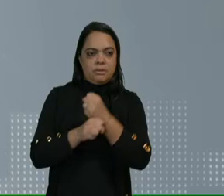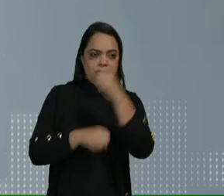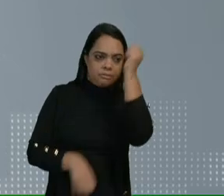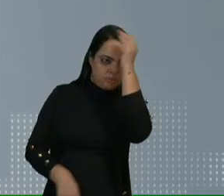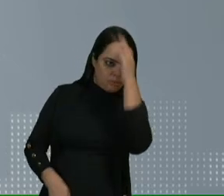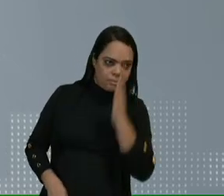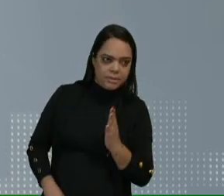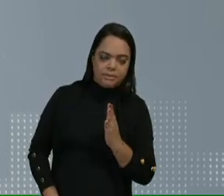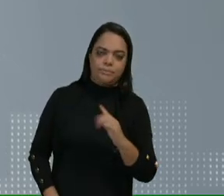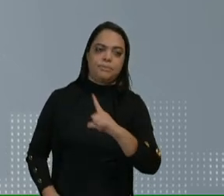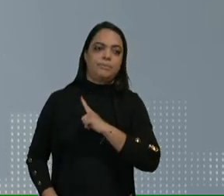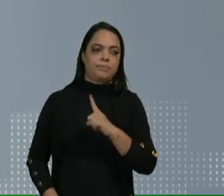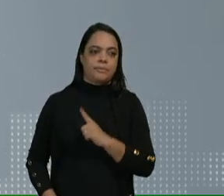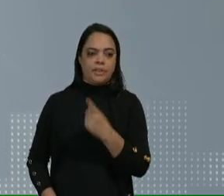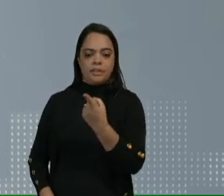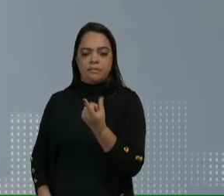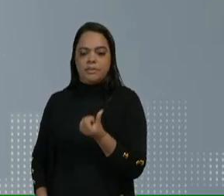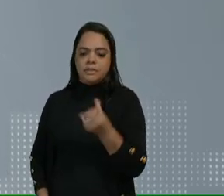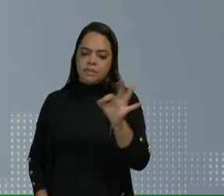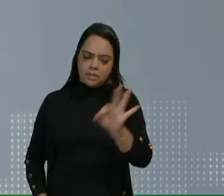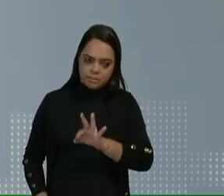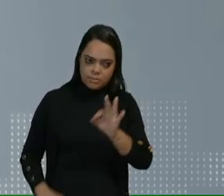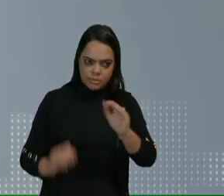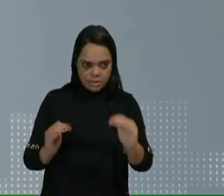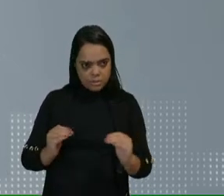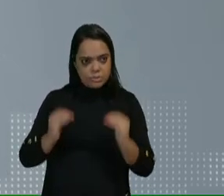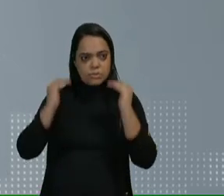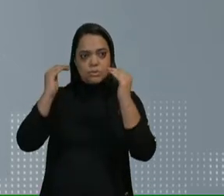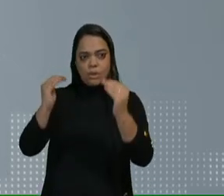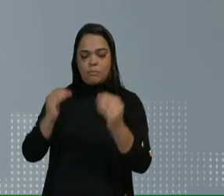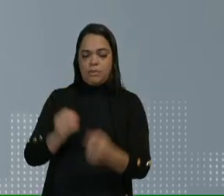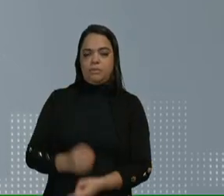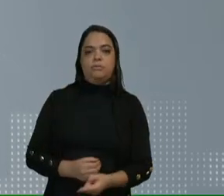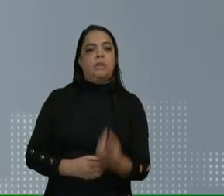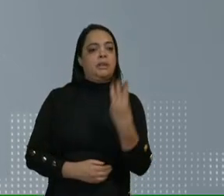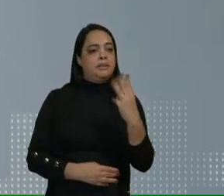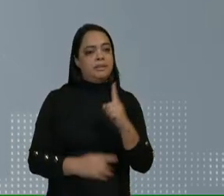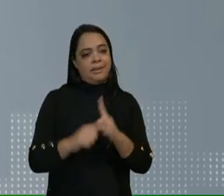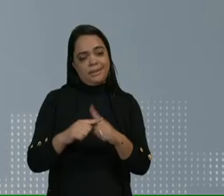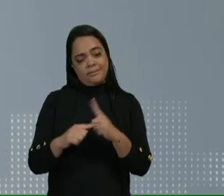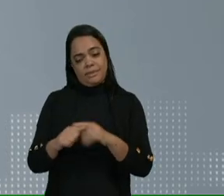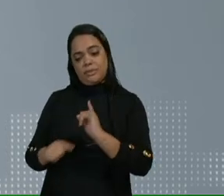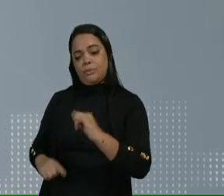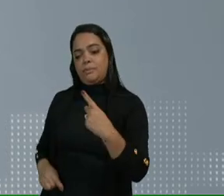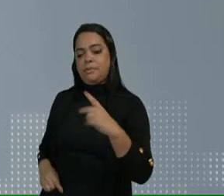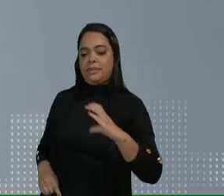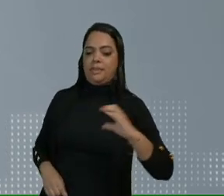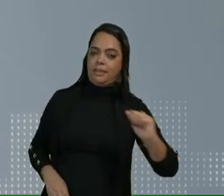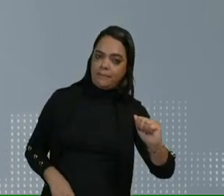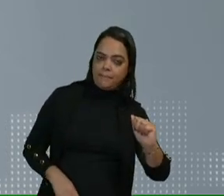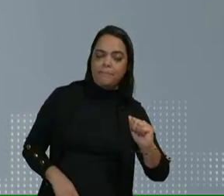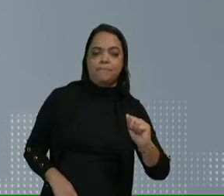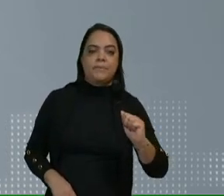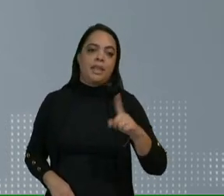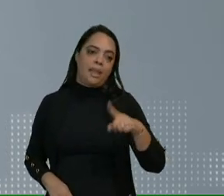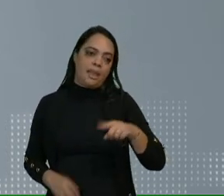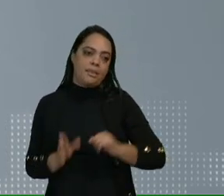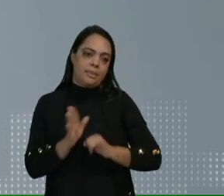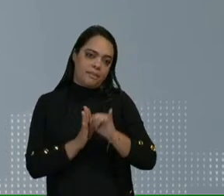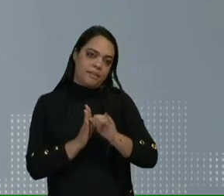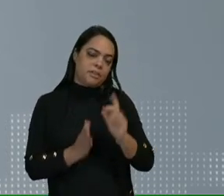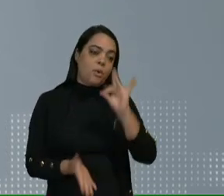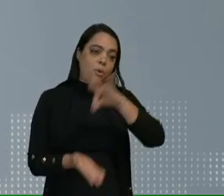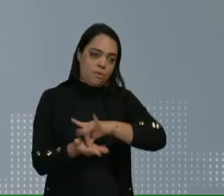A alta foi de mais de 16%. Quase o triplo do índice de preços ao consumidor amplo, que mede a inflação oficial.